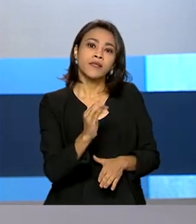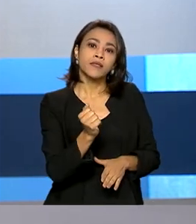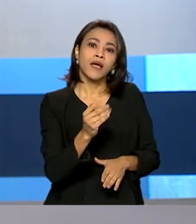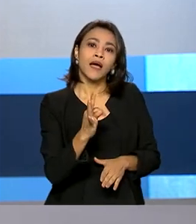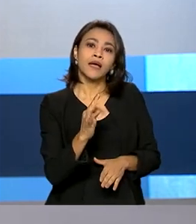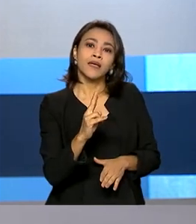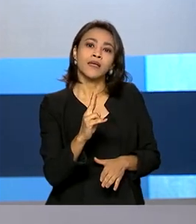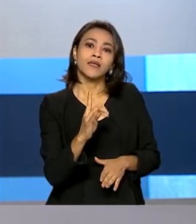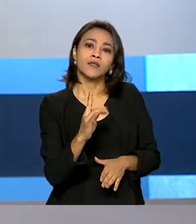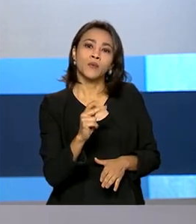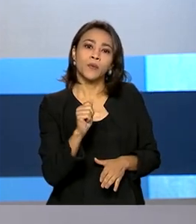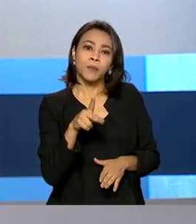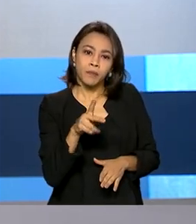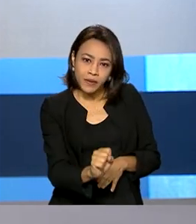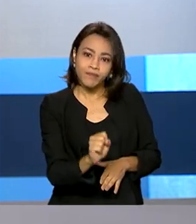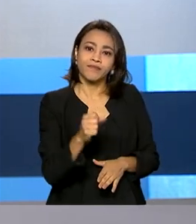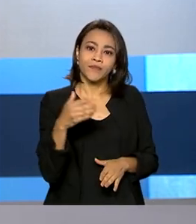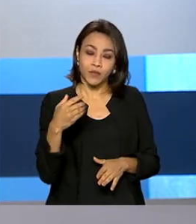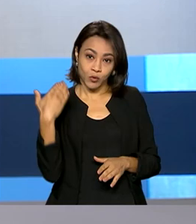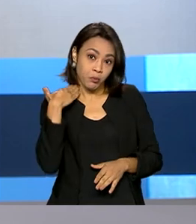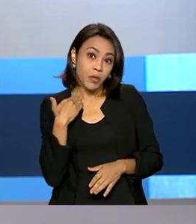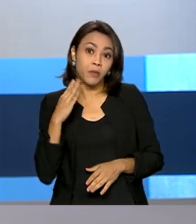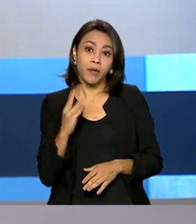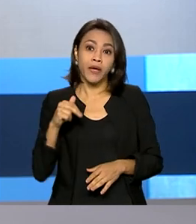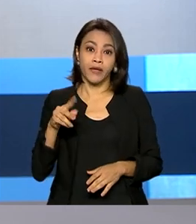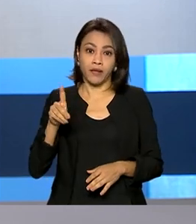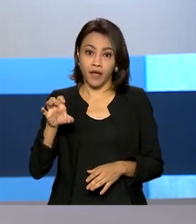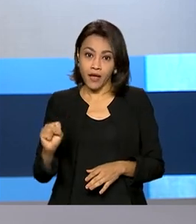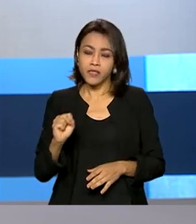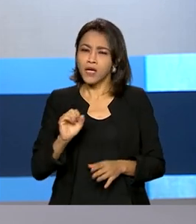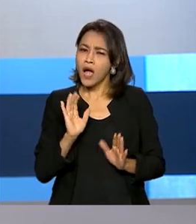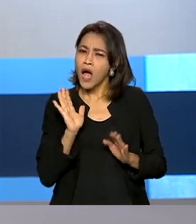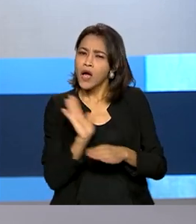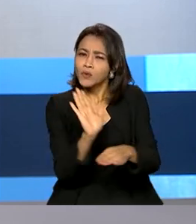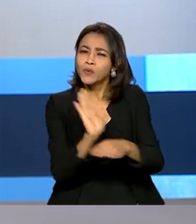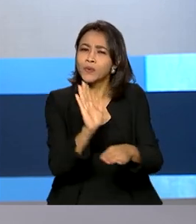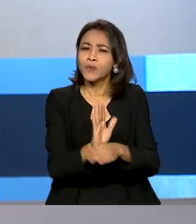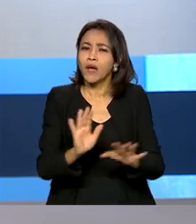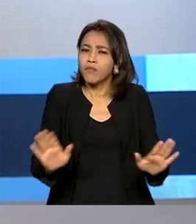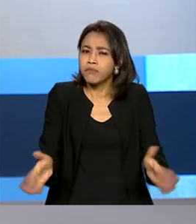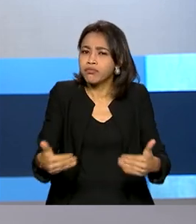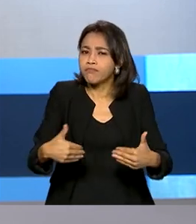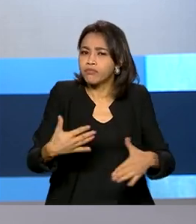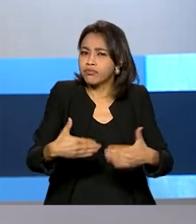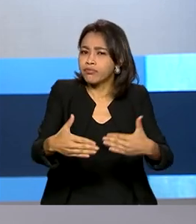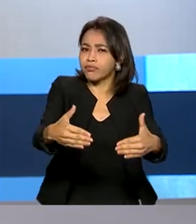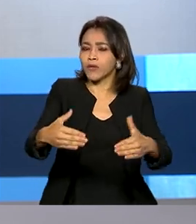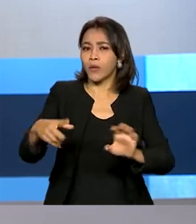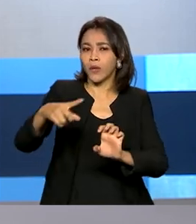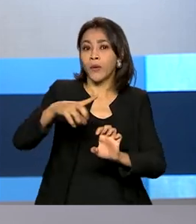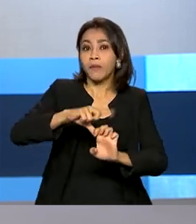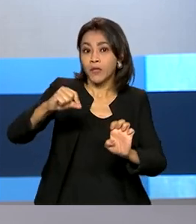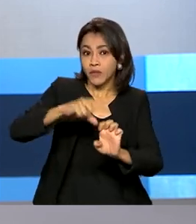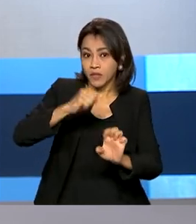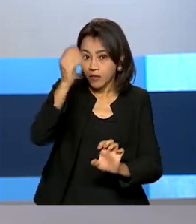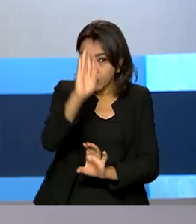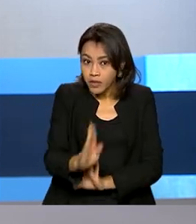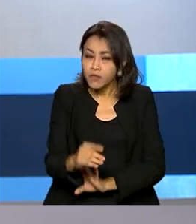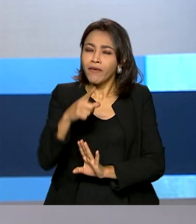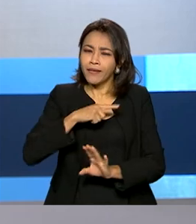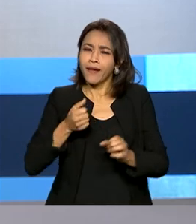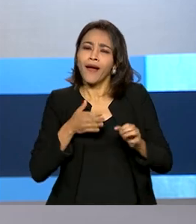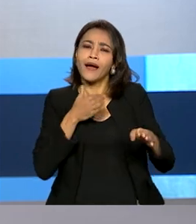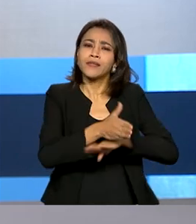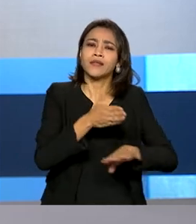BNDES Garagem. O programa ajuda a desenvolver o empreendedorismo no Brasil. Quem for selecionado terá acesso a workshops,